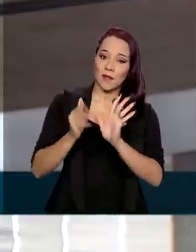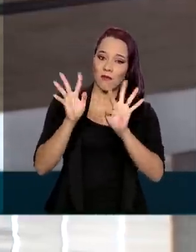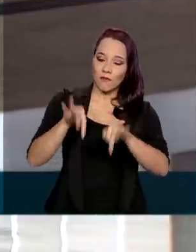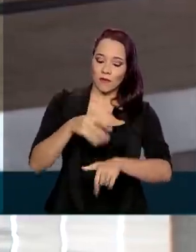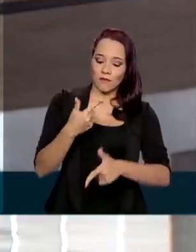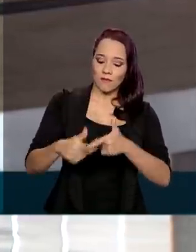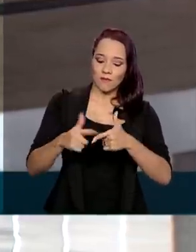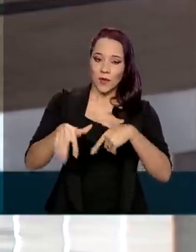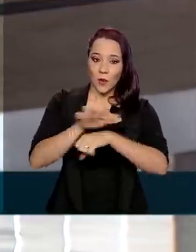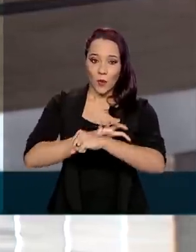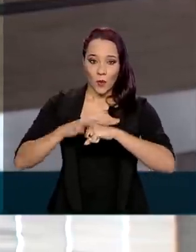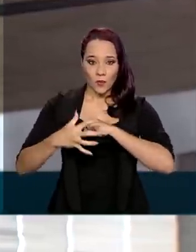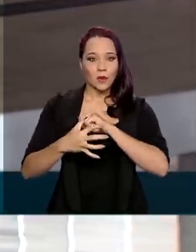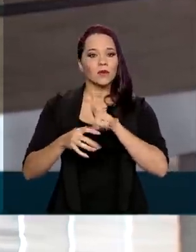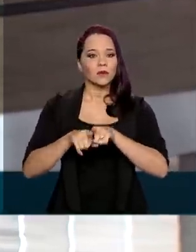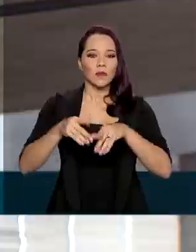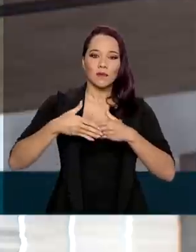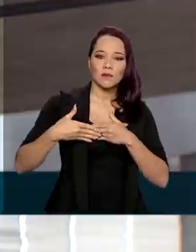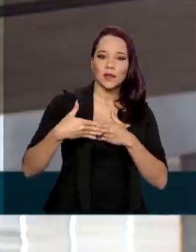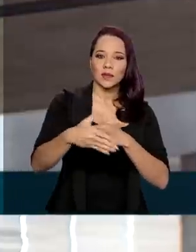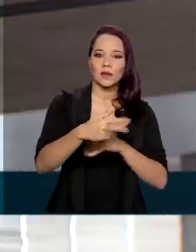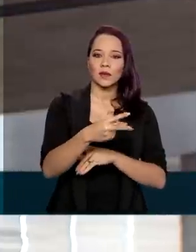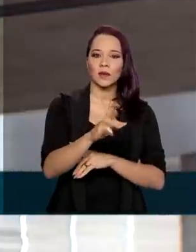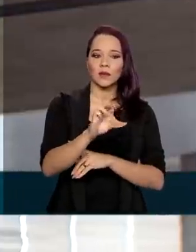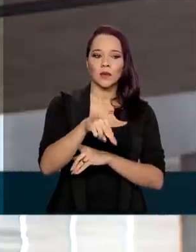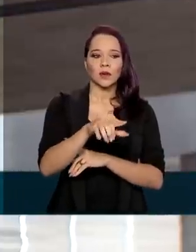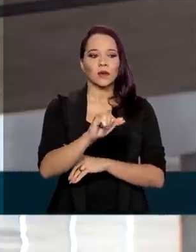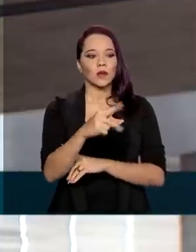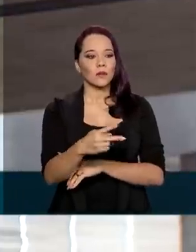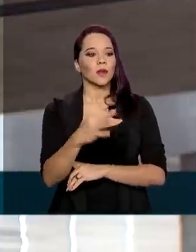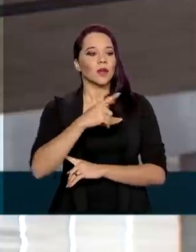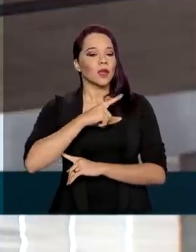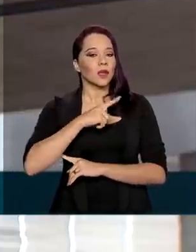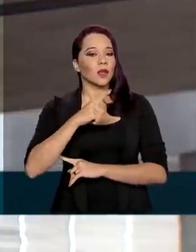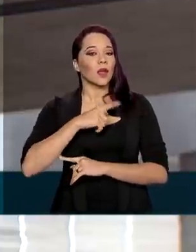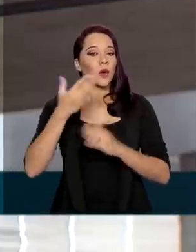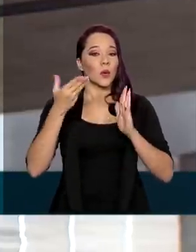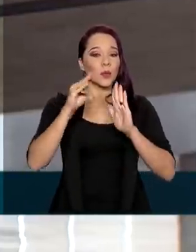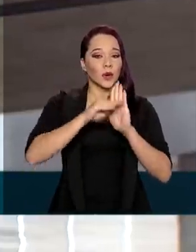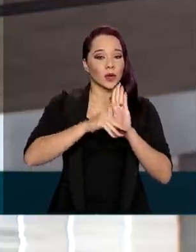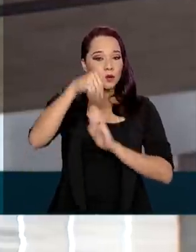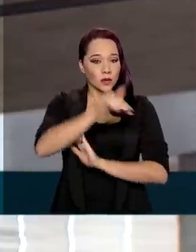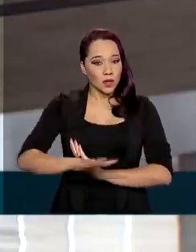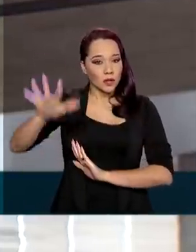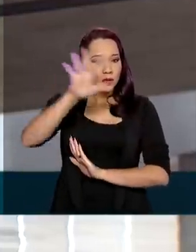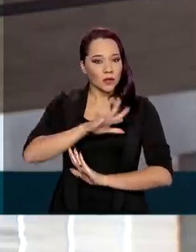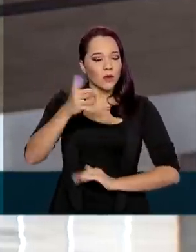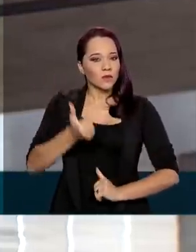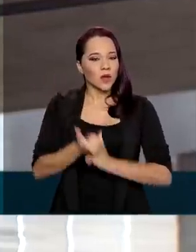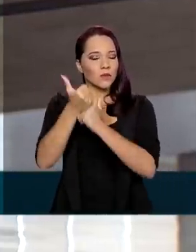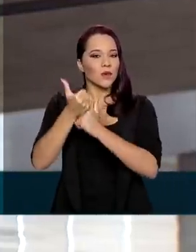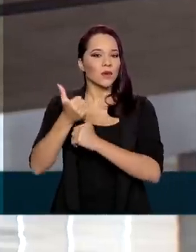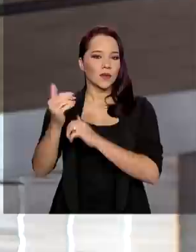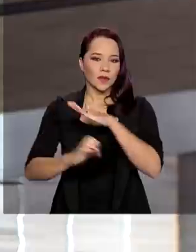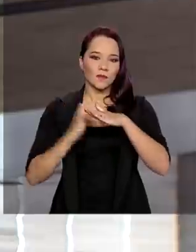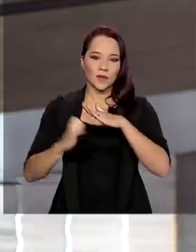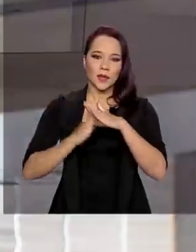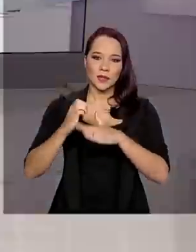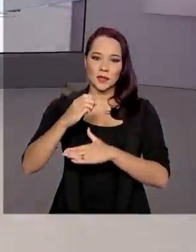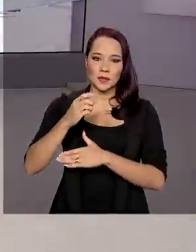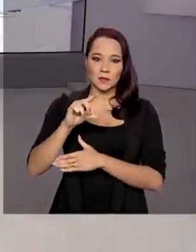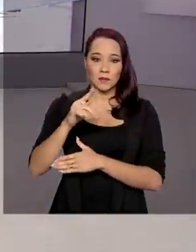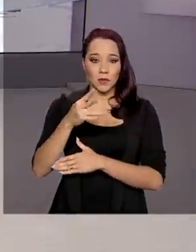pandemia e é também uma ampliação do PRONAP, que é o Programa Nacional de Apoio às Micro e Pequenas Empresas. Renata, com você.